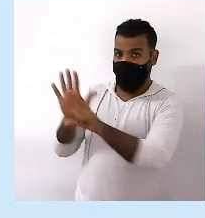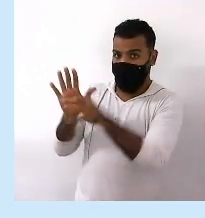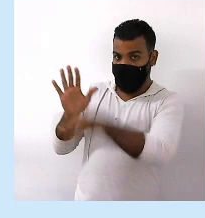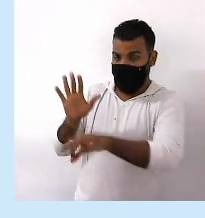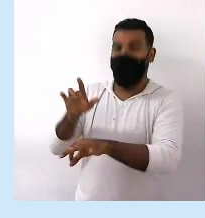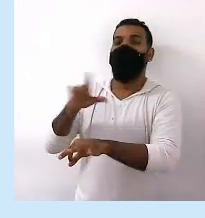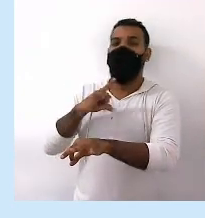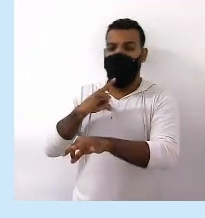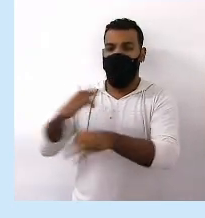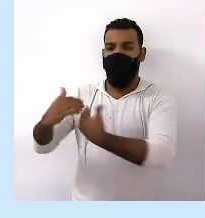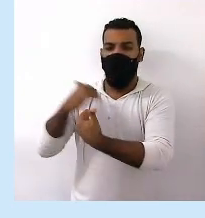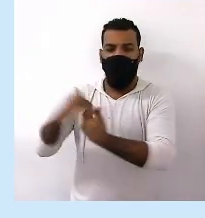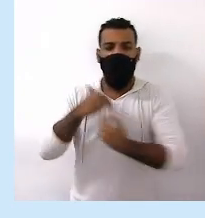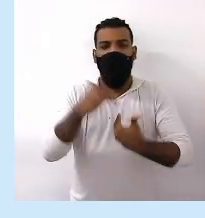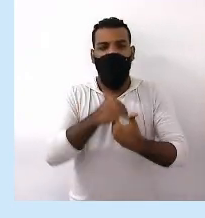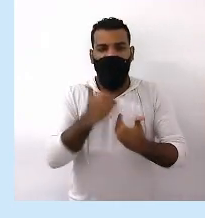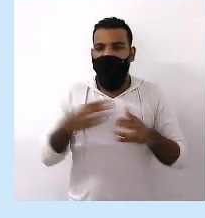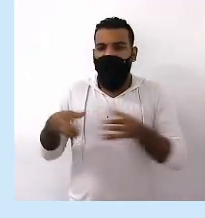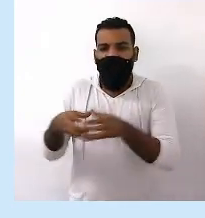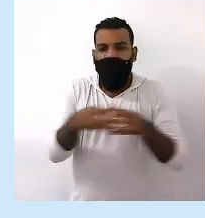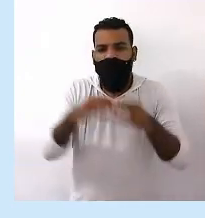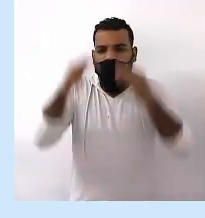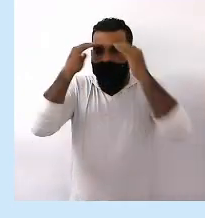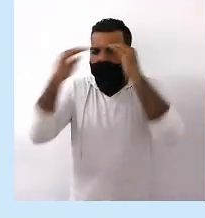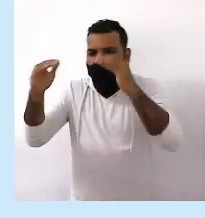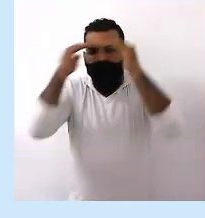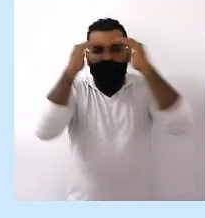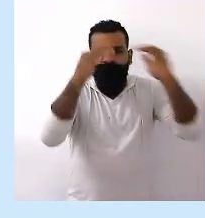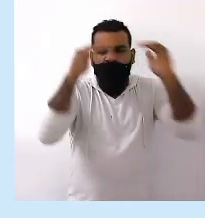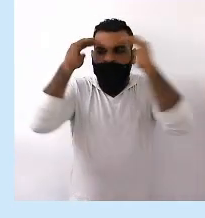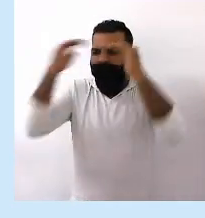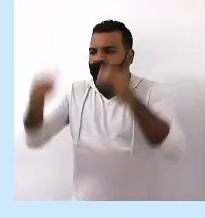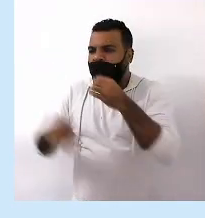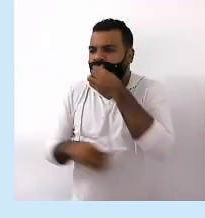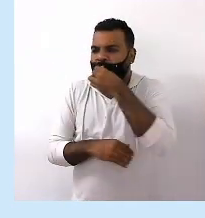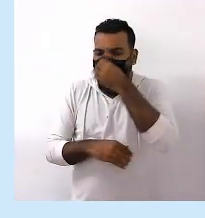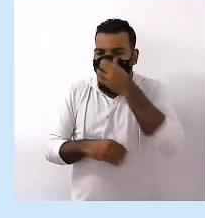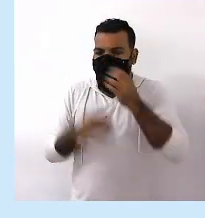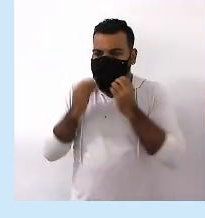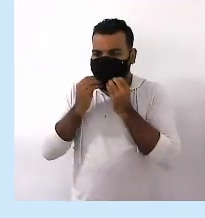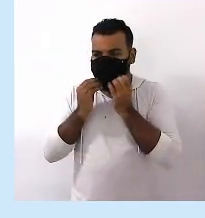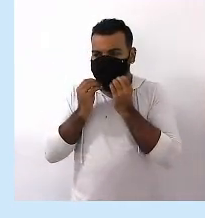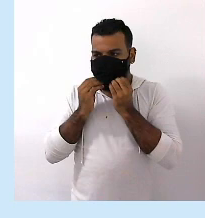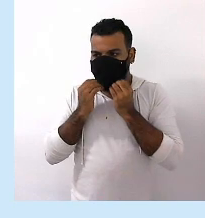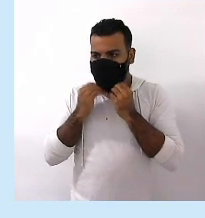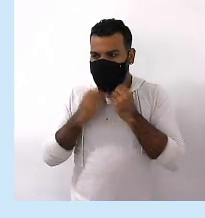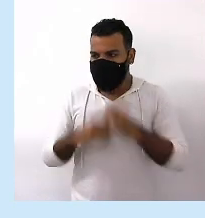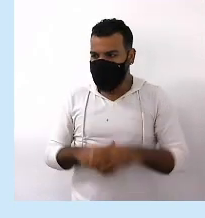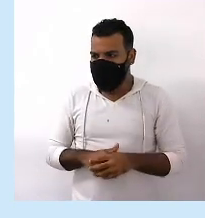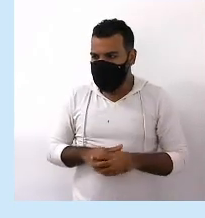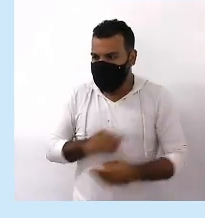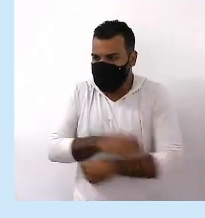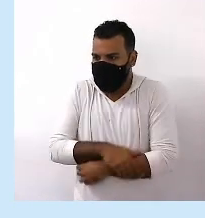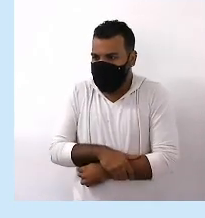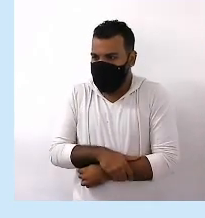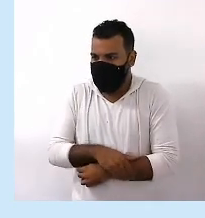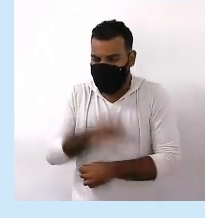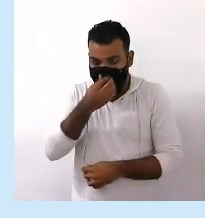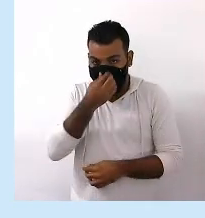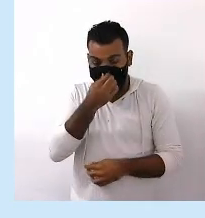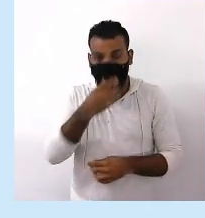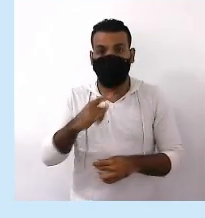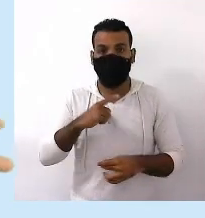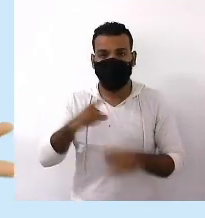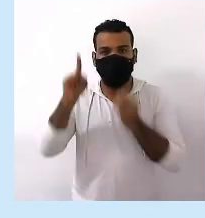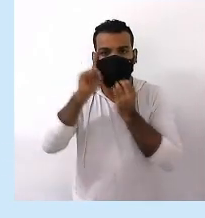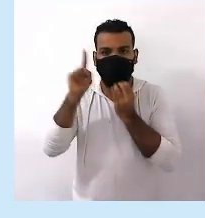para conviver em sociedade Respeitando as leis que ali se encontram Estão presentes no nosso dia